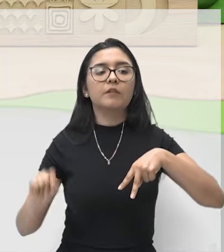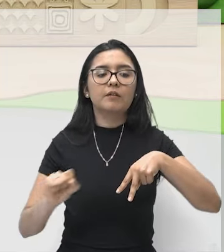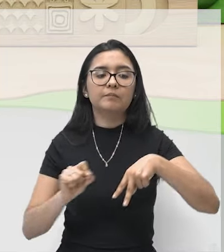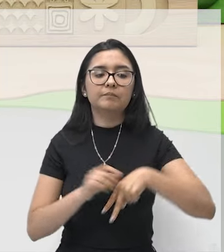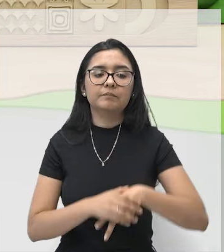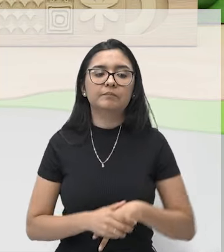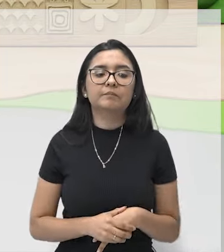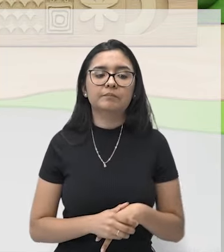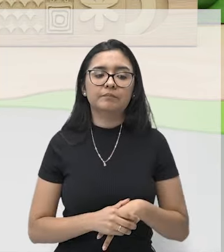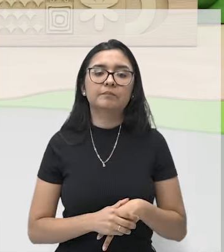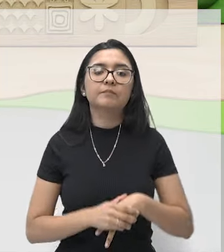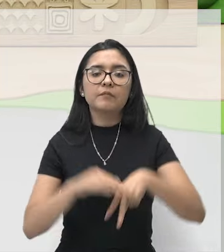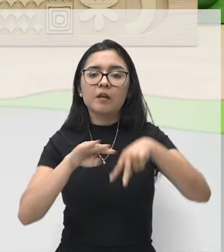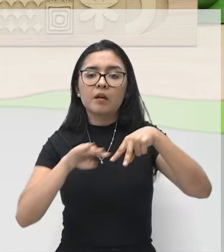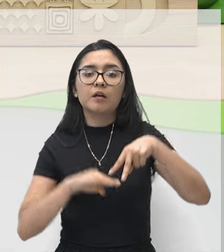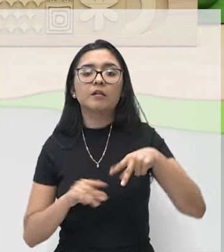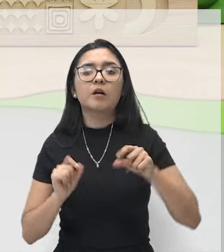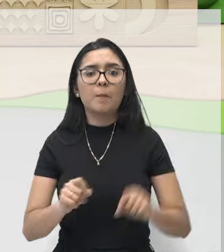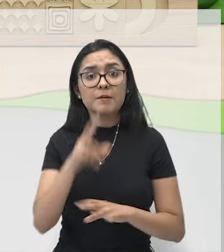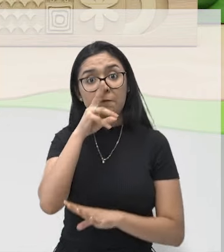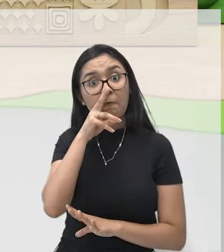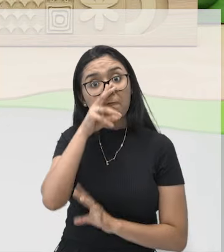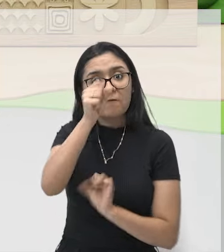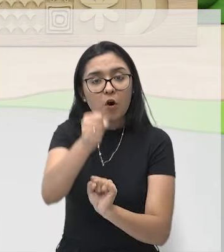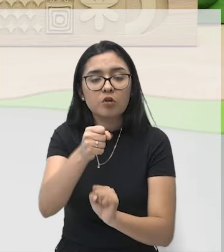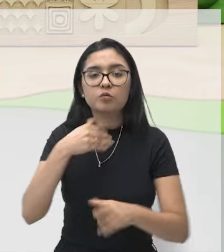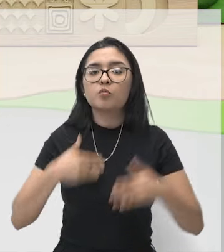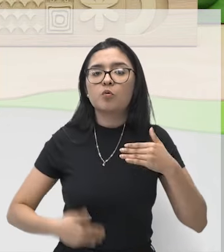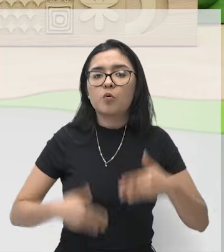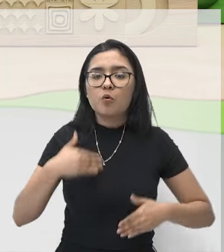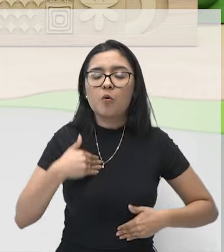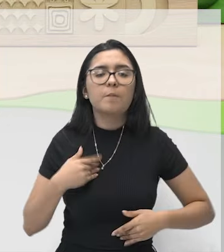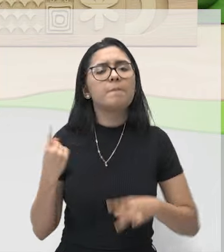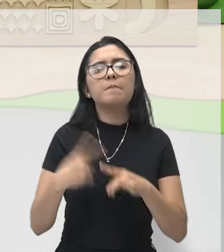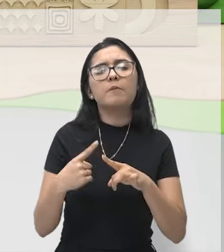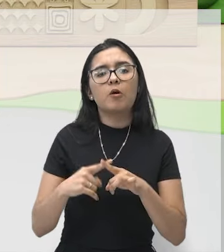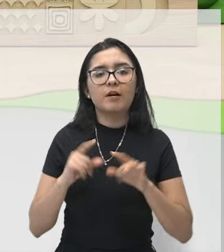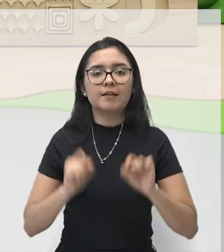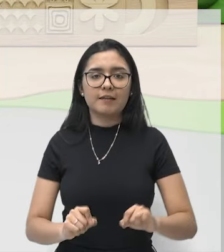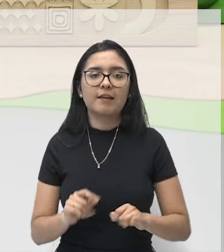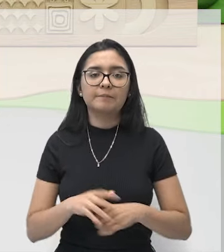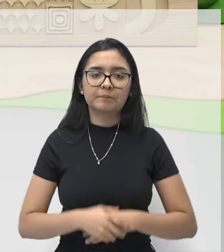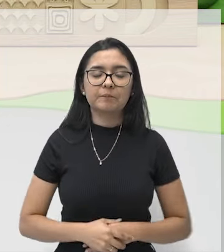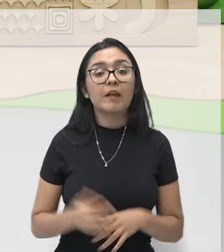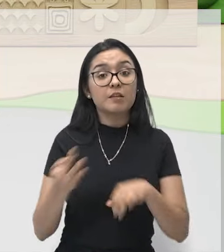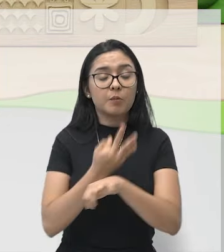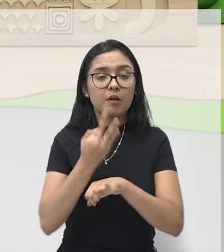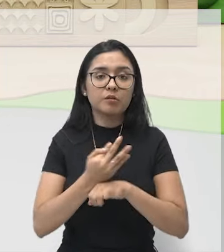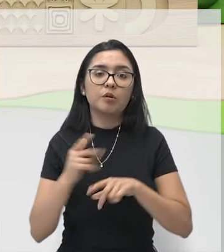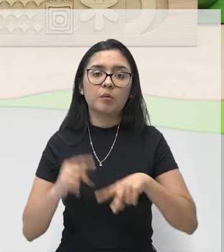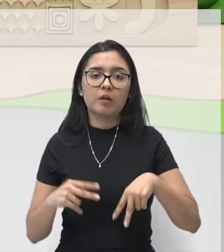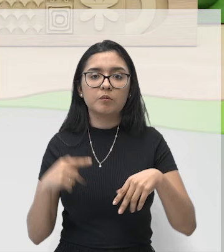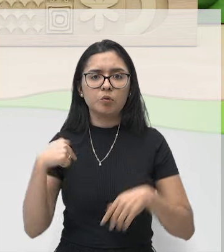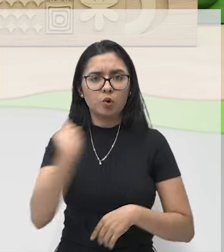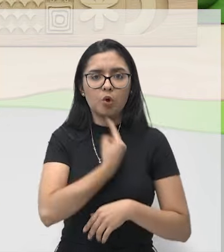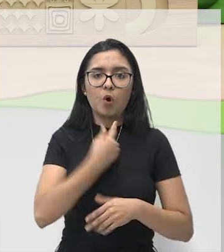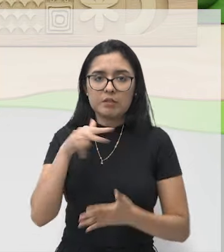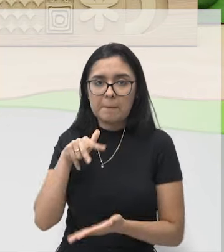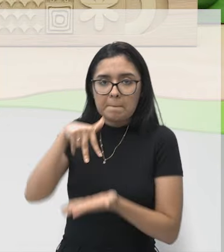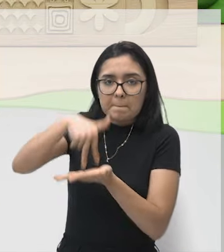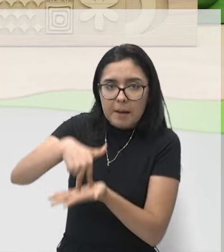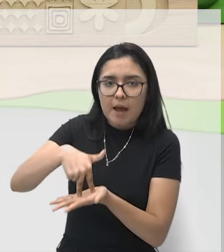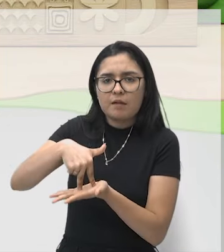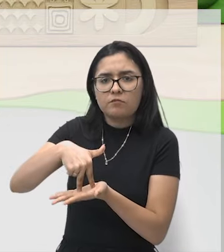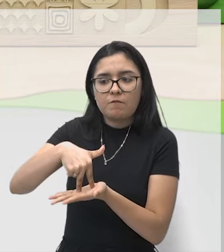são os mais fortes do nosso corpo, porque eles sustentam, né? Nos sustentam para estar aqui em pé.